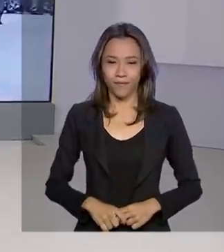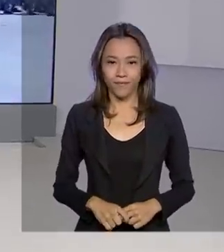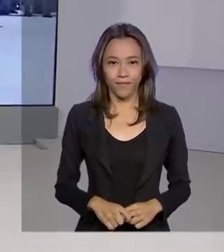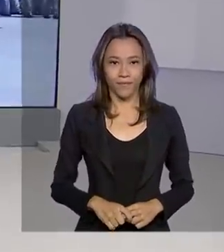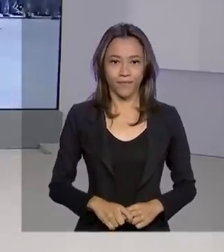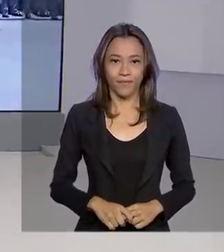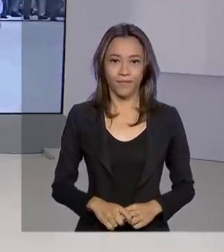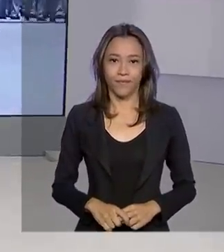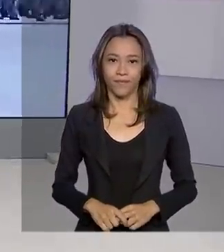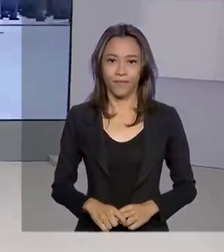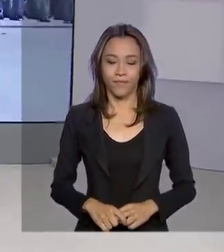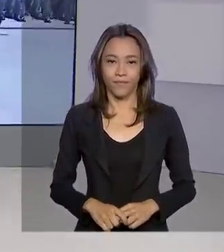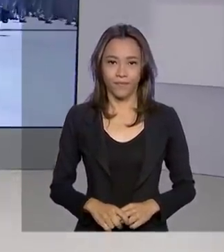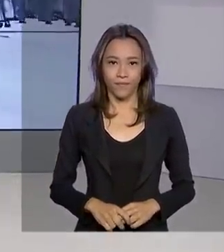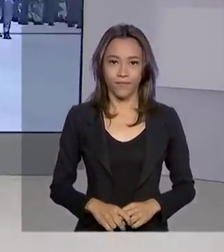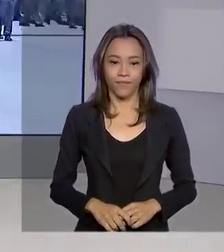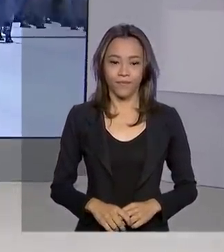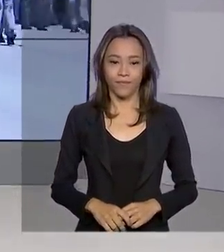E a gente fica